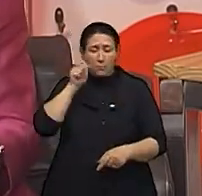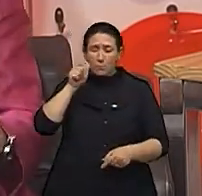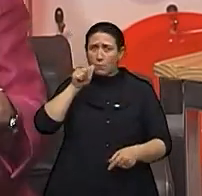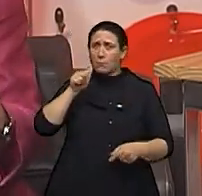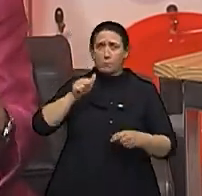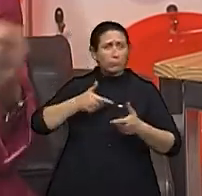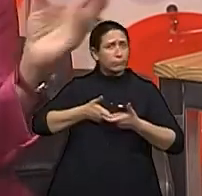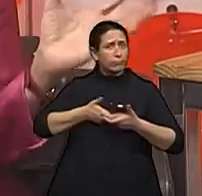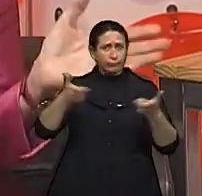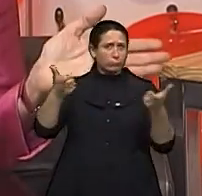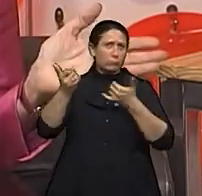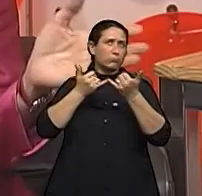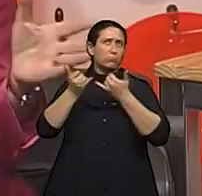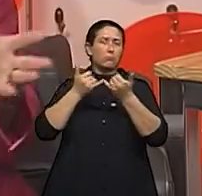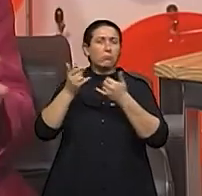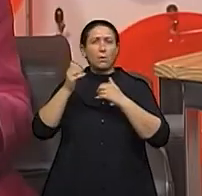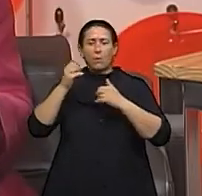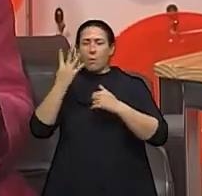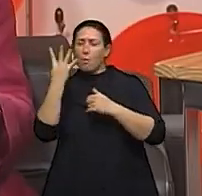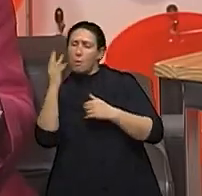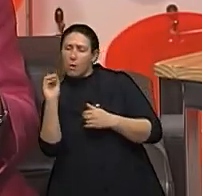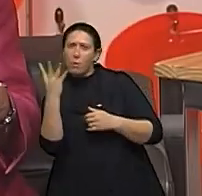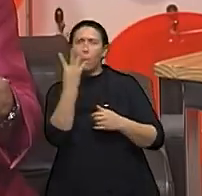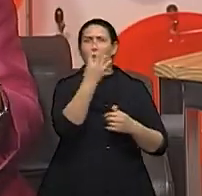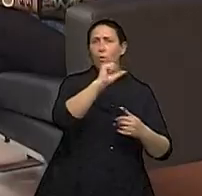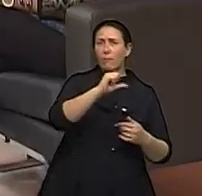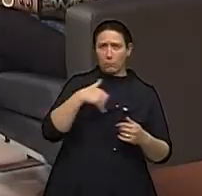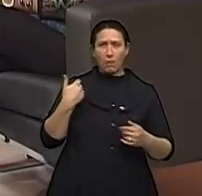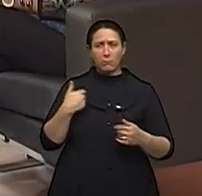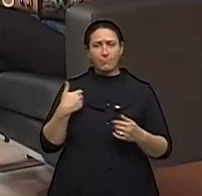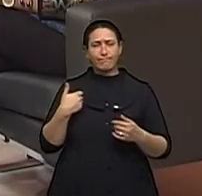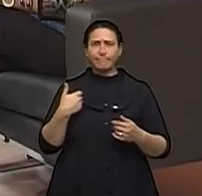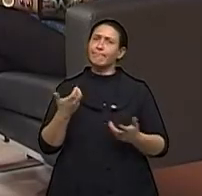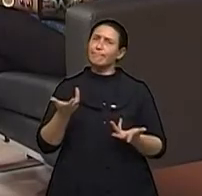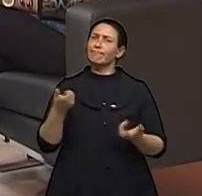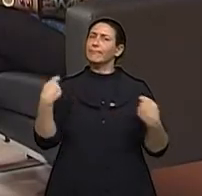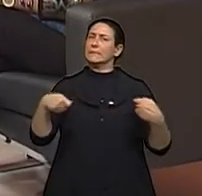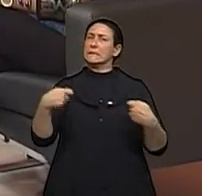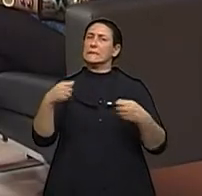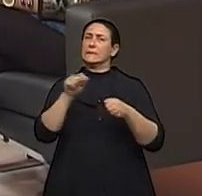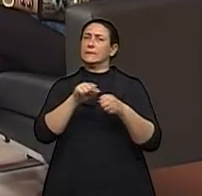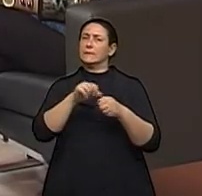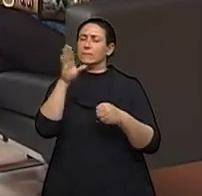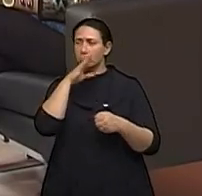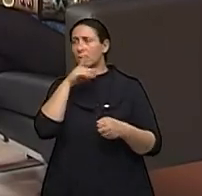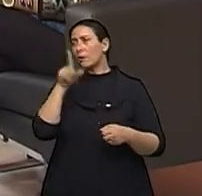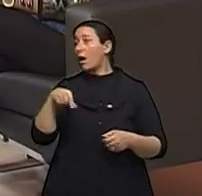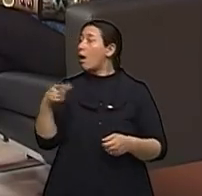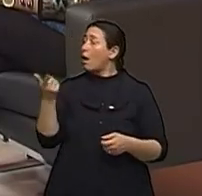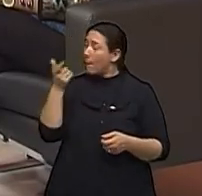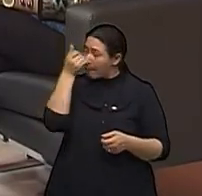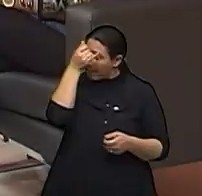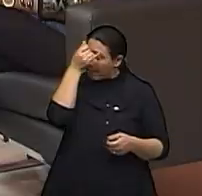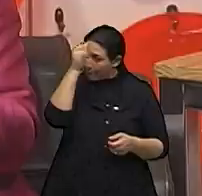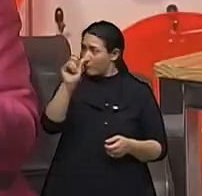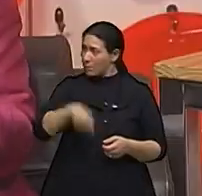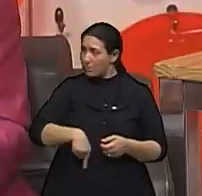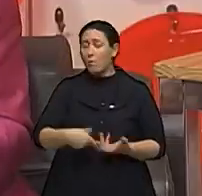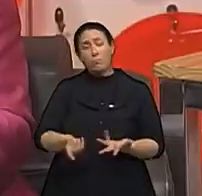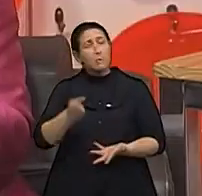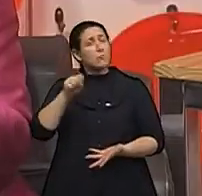grande, abaixo de entre 40 e 49, que vale a pena pegar cedo. Isso é prevenção? Isso é